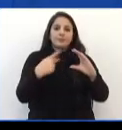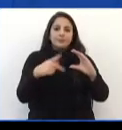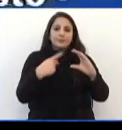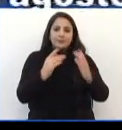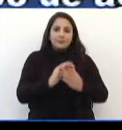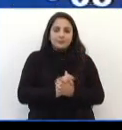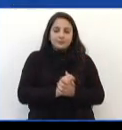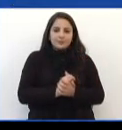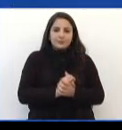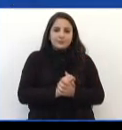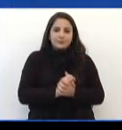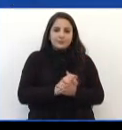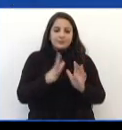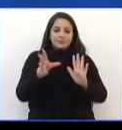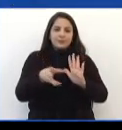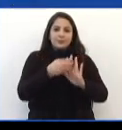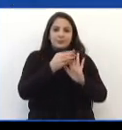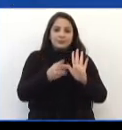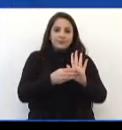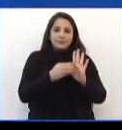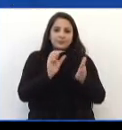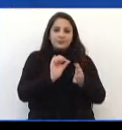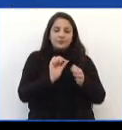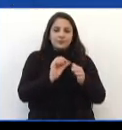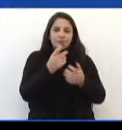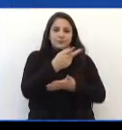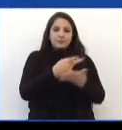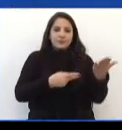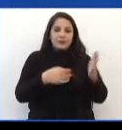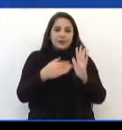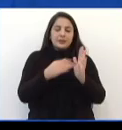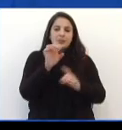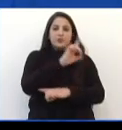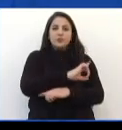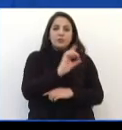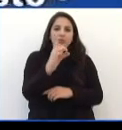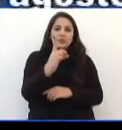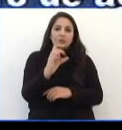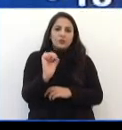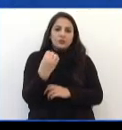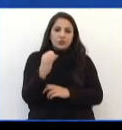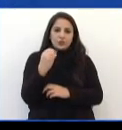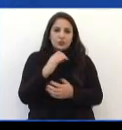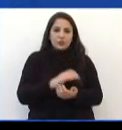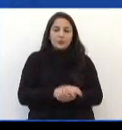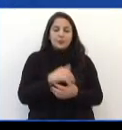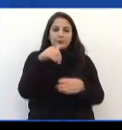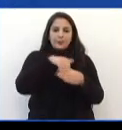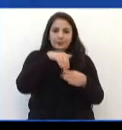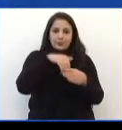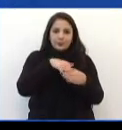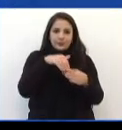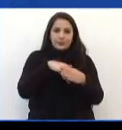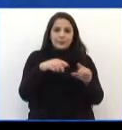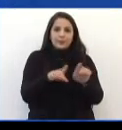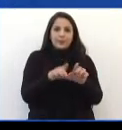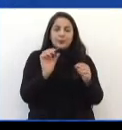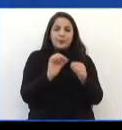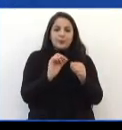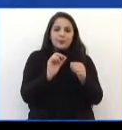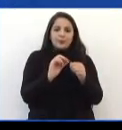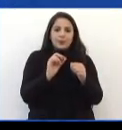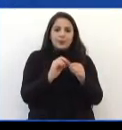Vereadores. As emendas devem ser protocoladas até o dia 18. A votação em plenário está